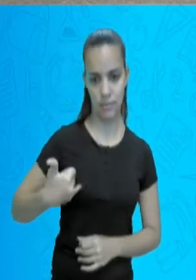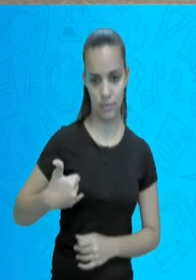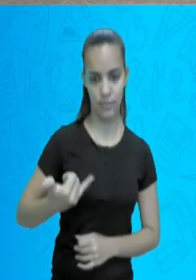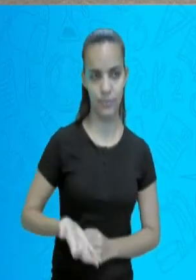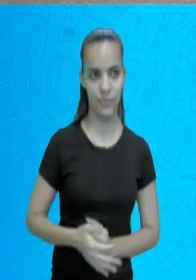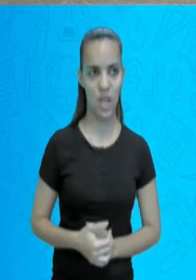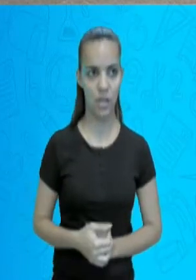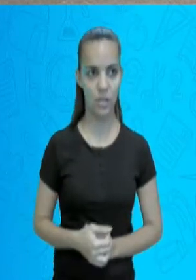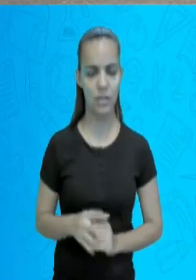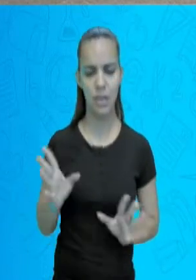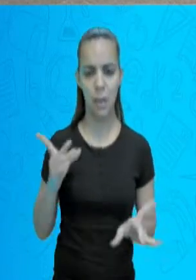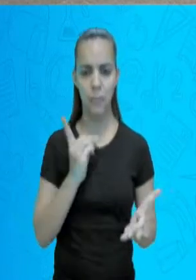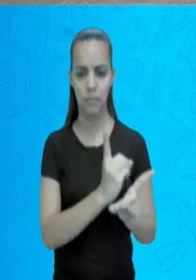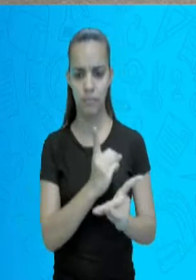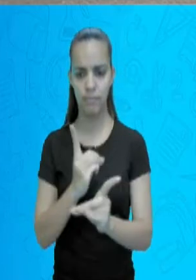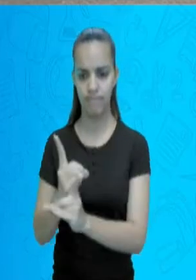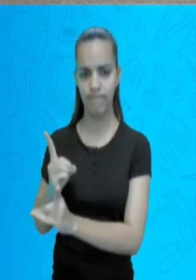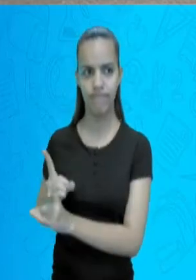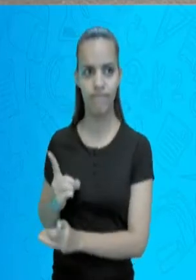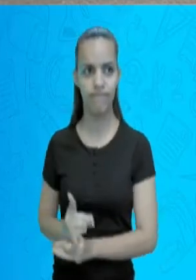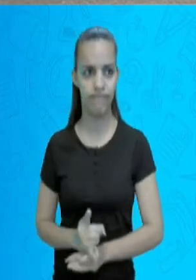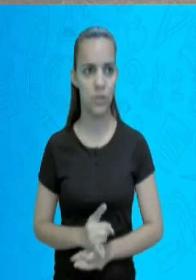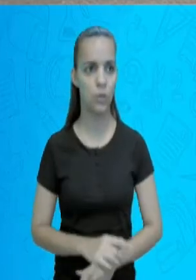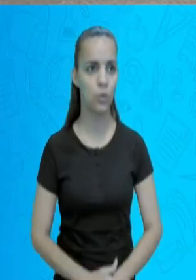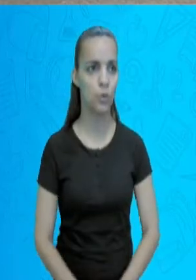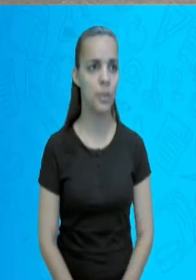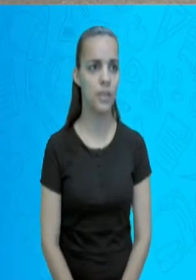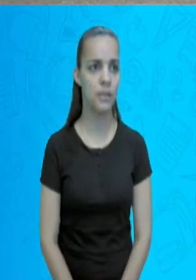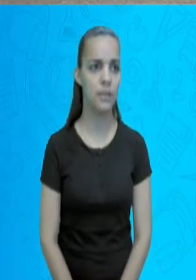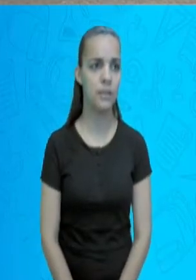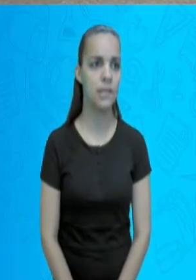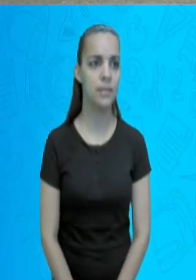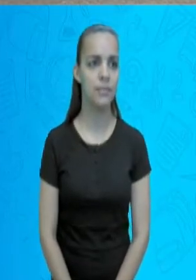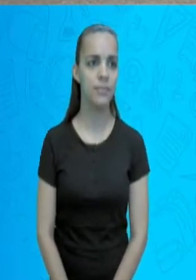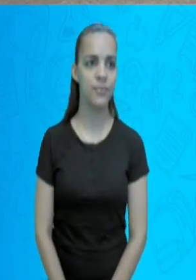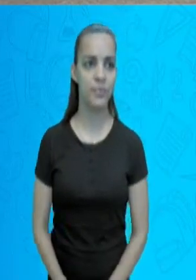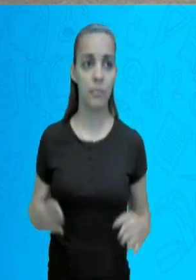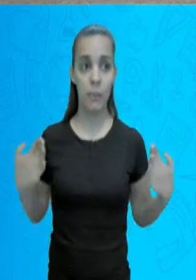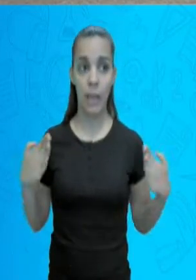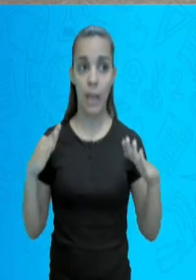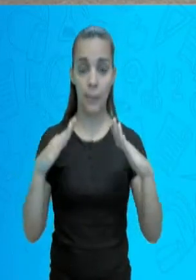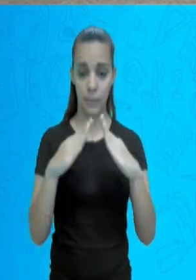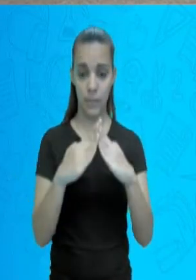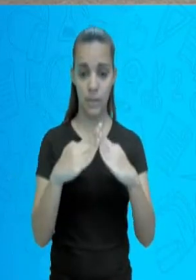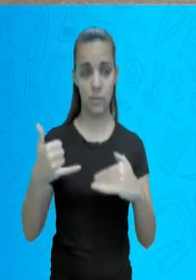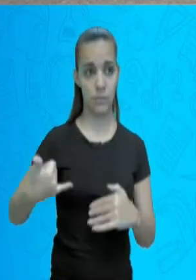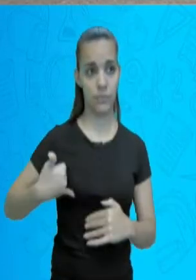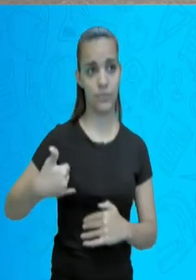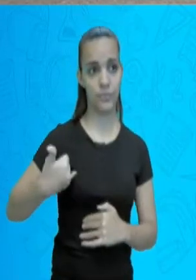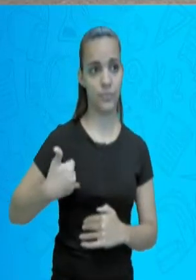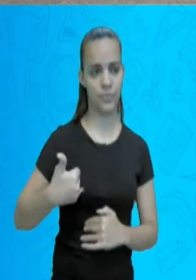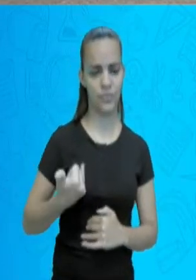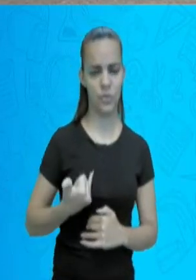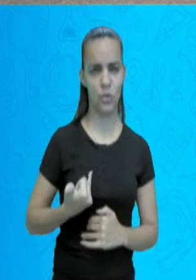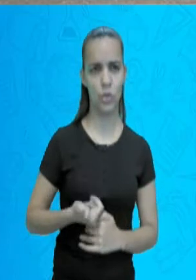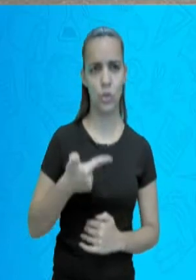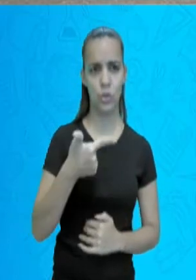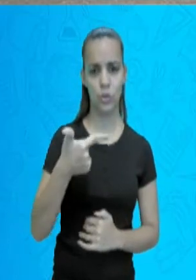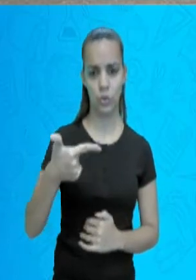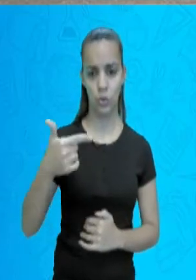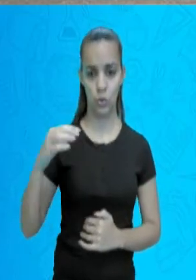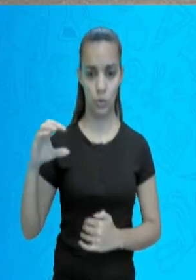até mesmo a pirâmide etária do ano 2020,